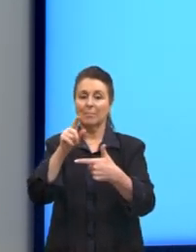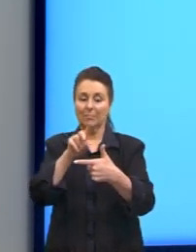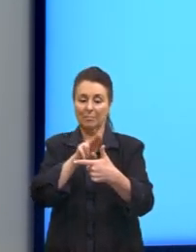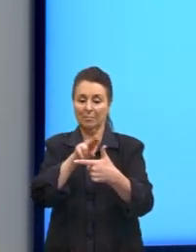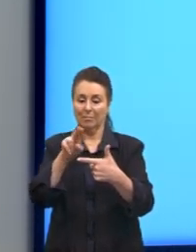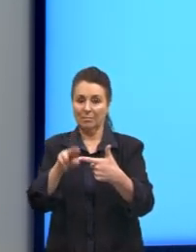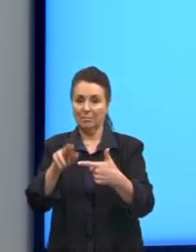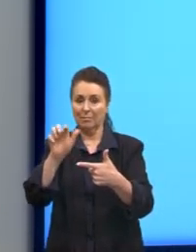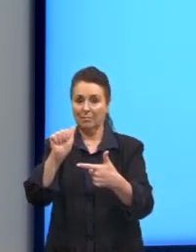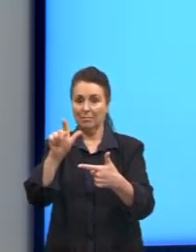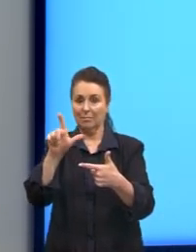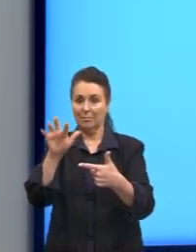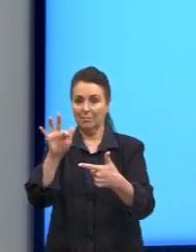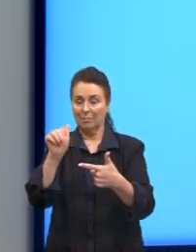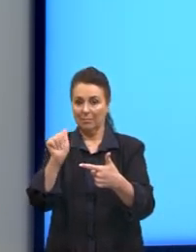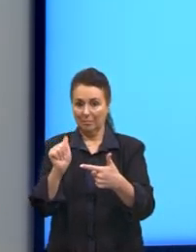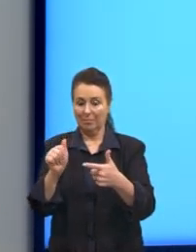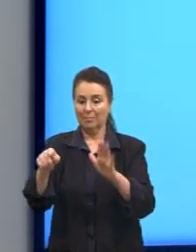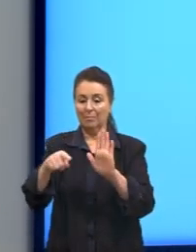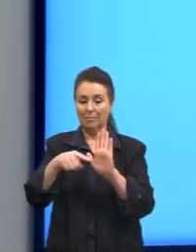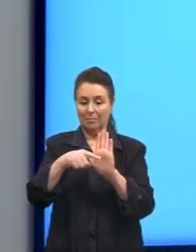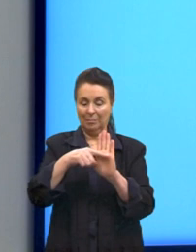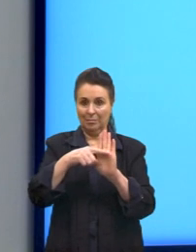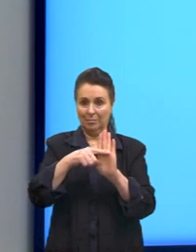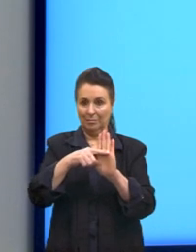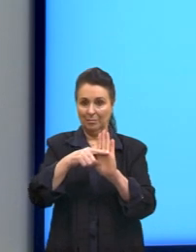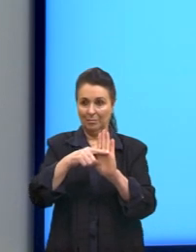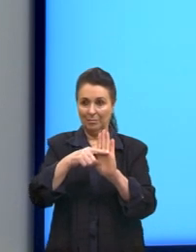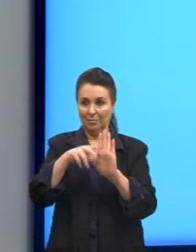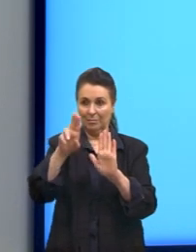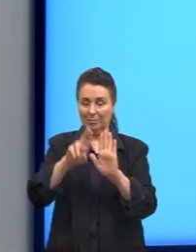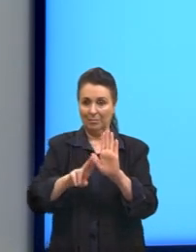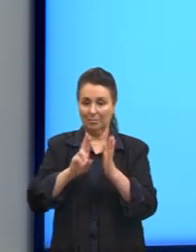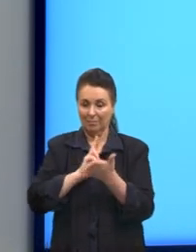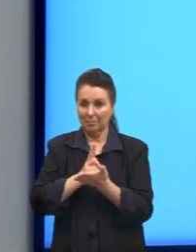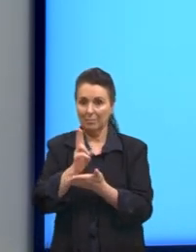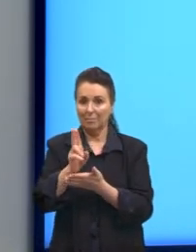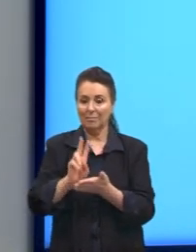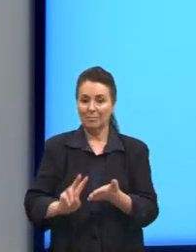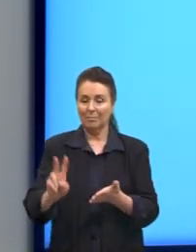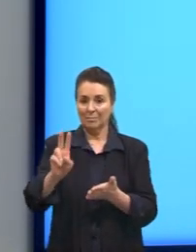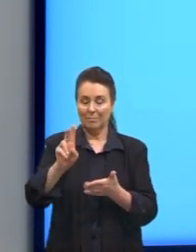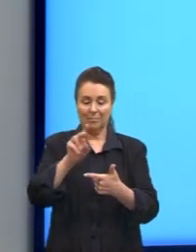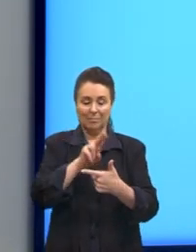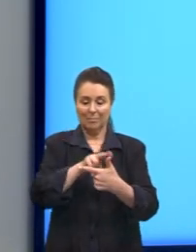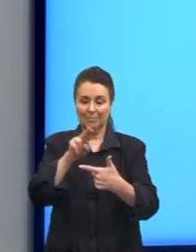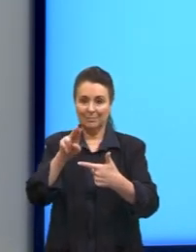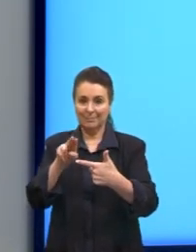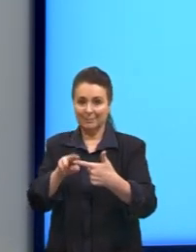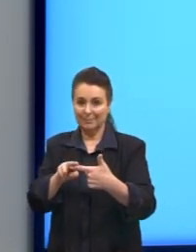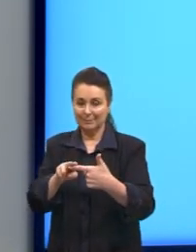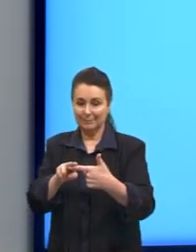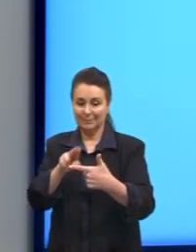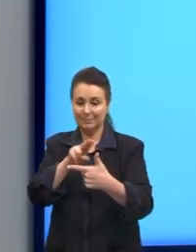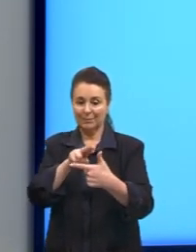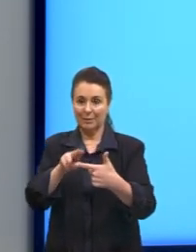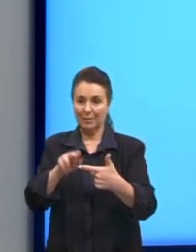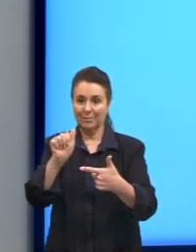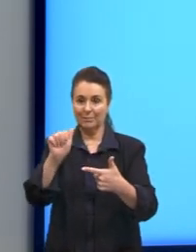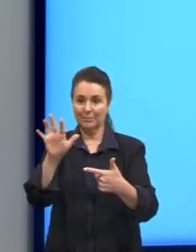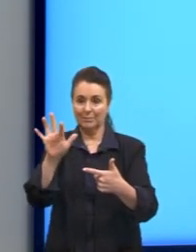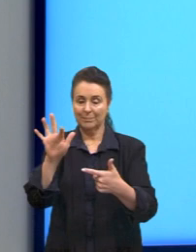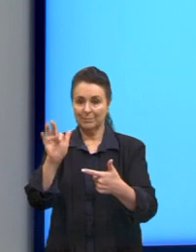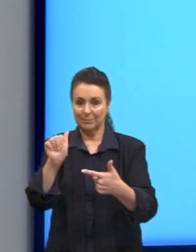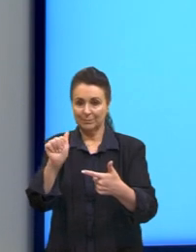menos, então, é só colocar o sinalzinho de menos e manter o valor da tangente. tangente de α é menos